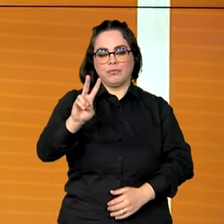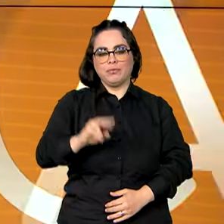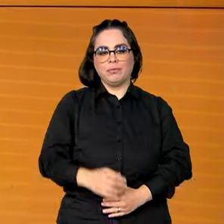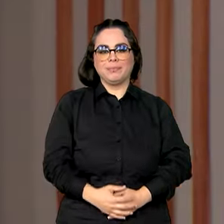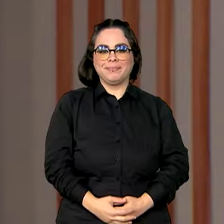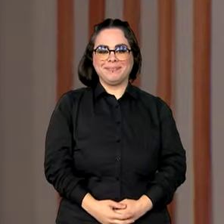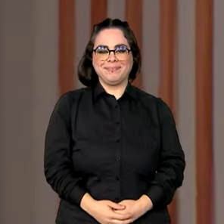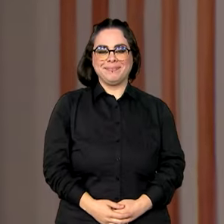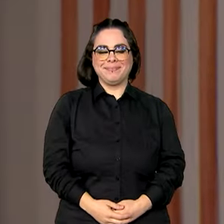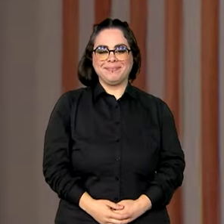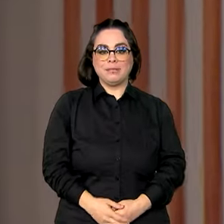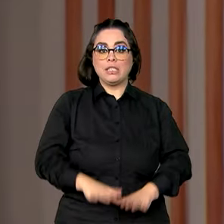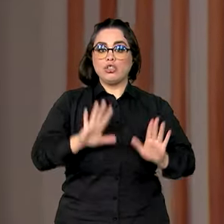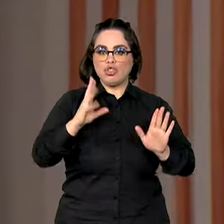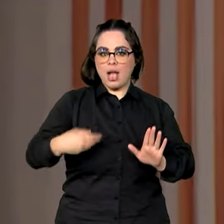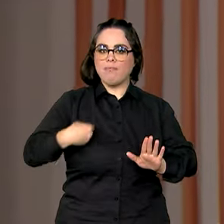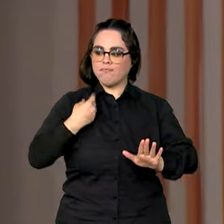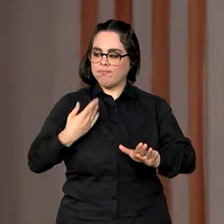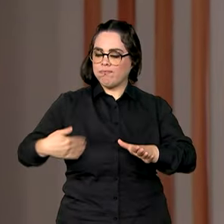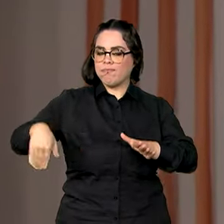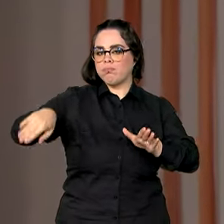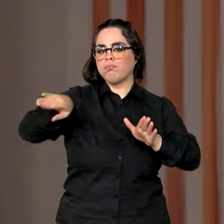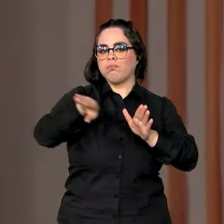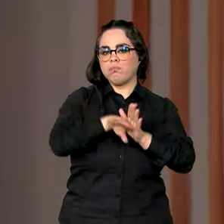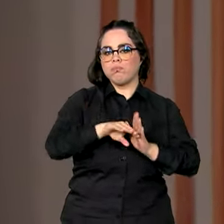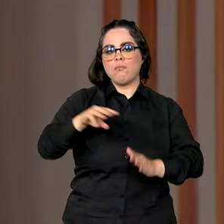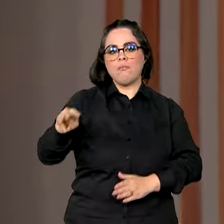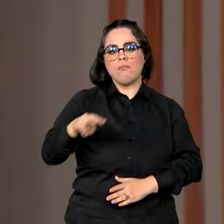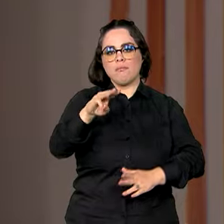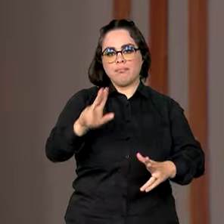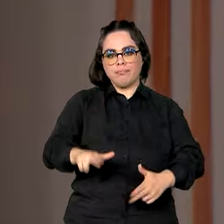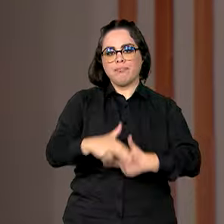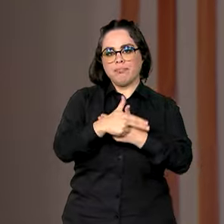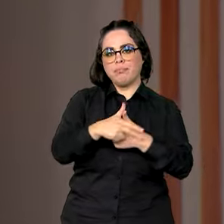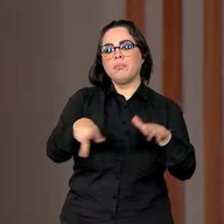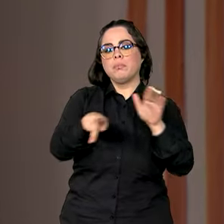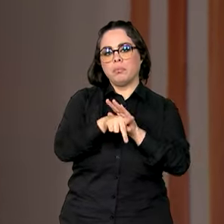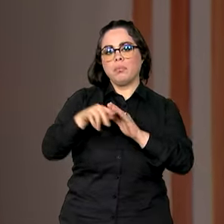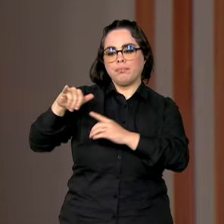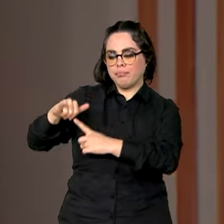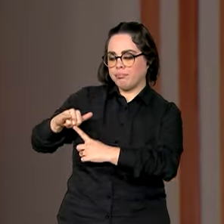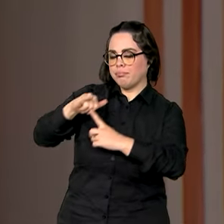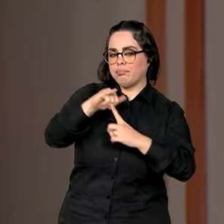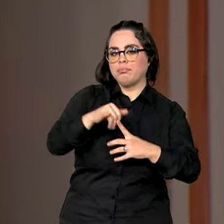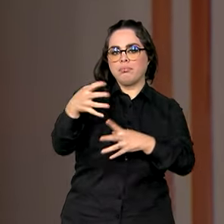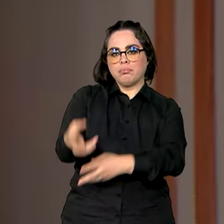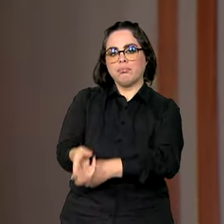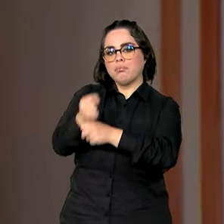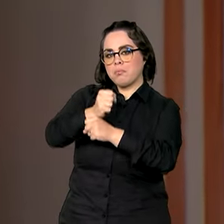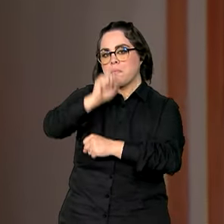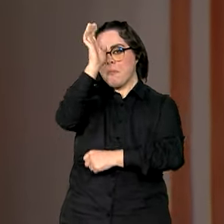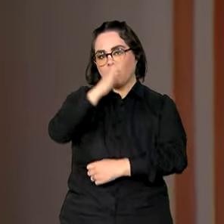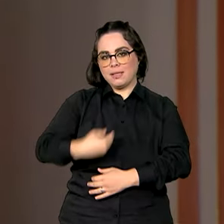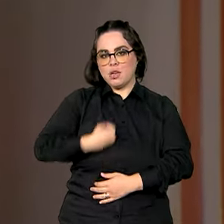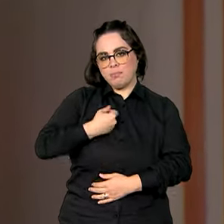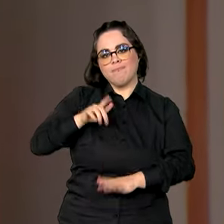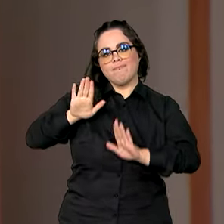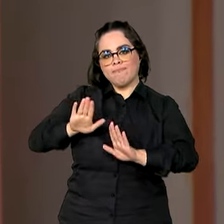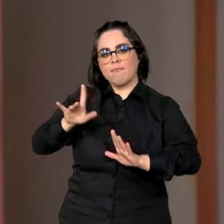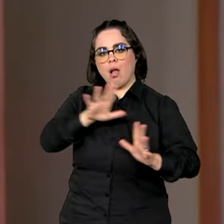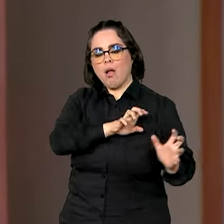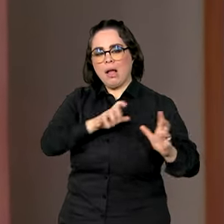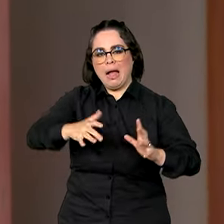GOV. Já está a caminho do Líbano a terceira aeronave da FAB que vai resgatar brasileiros da zona de conflito no Oriente